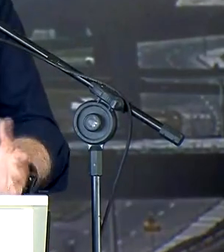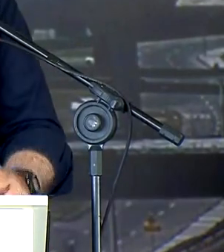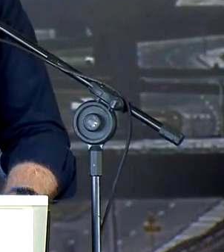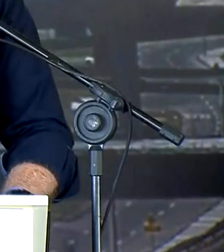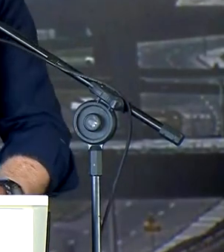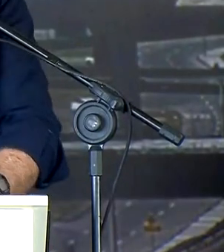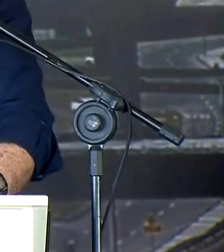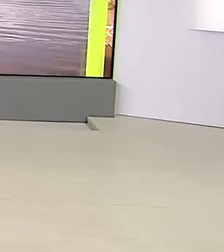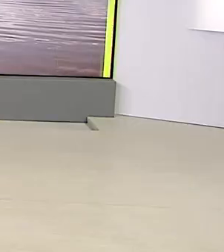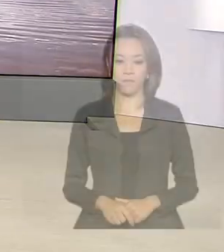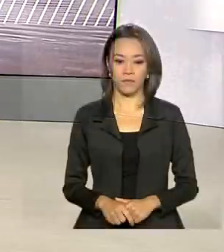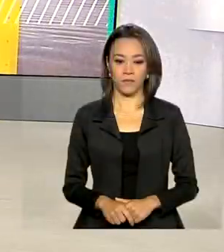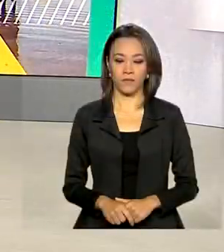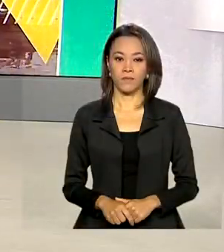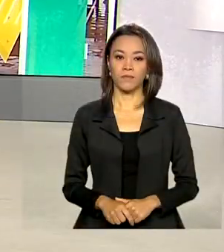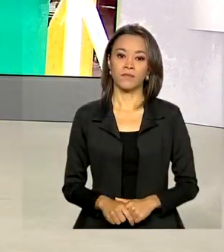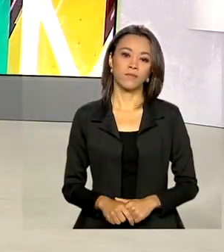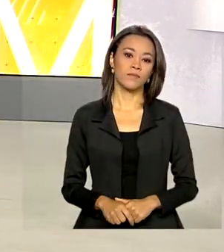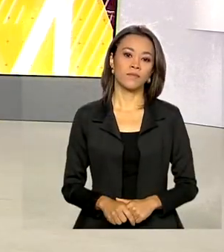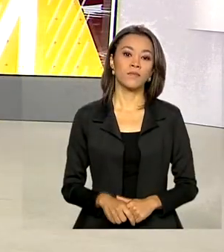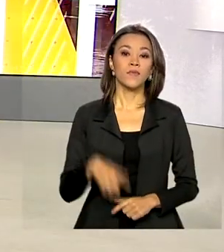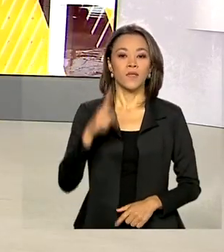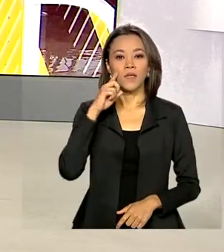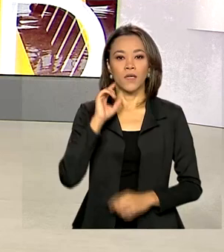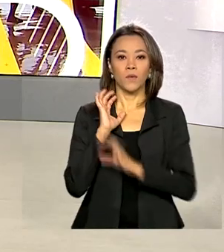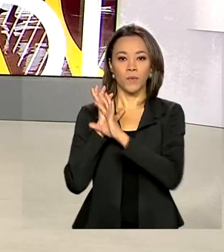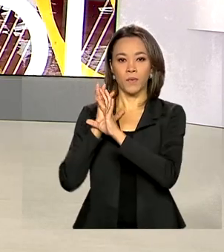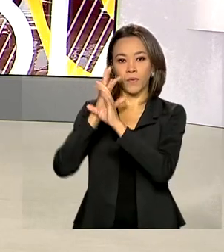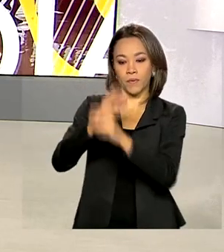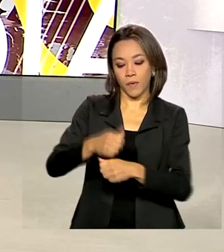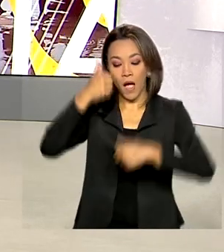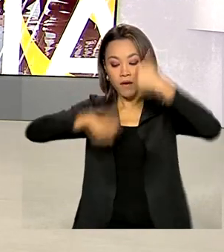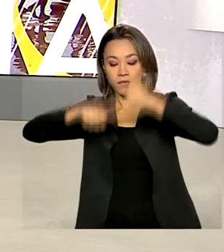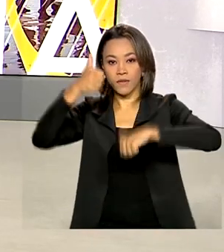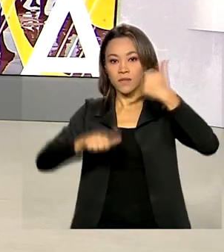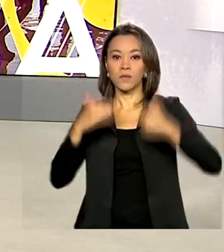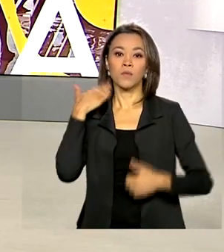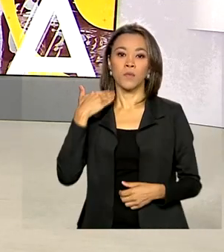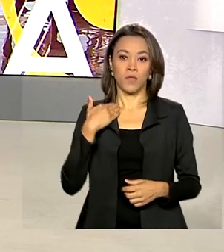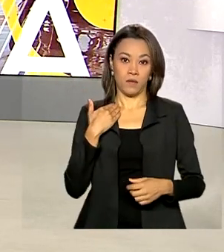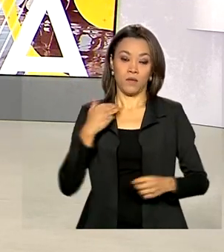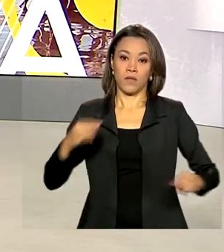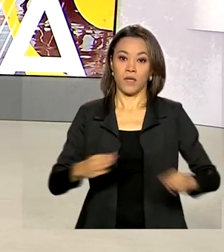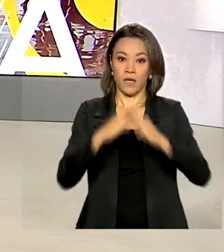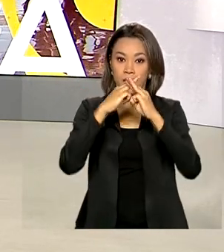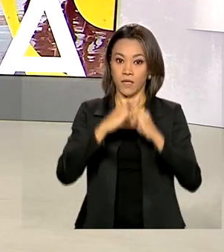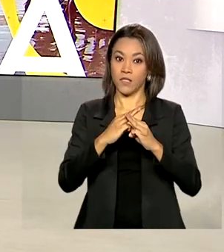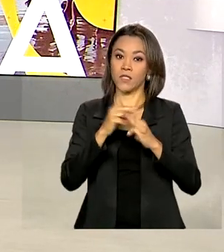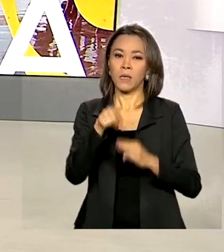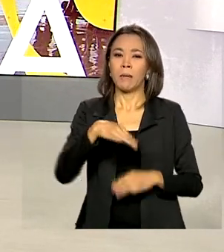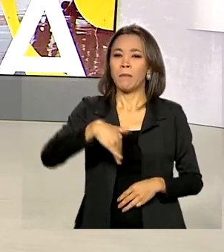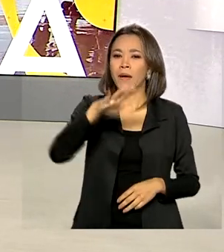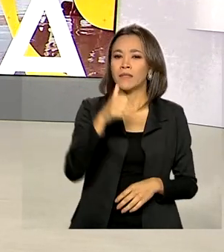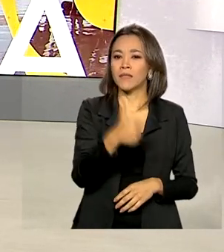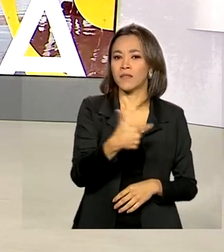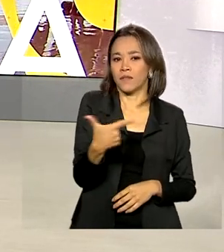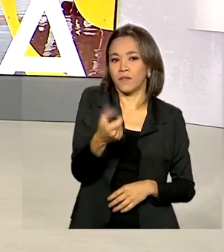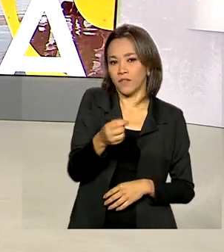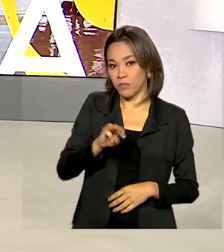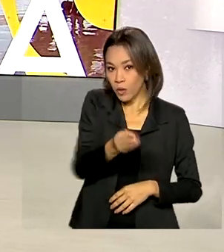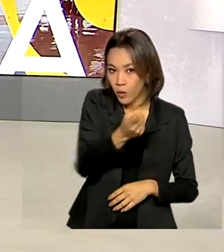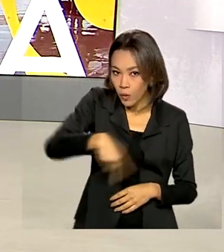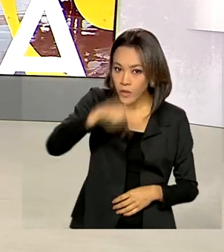foram salvos. E um balanço da Caixa Econômica Federal mostra que mais de 120 milhões de brasileiros